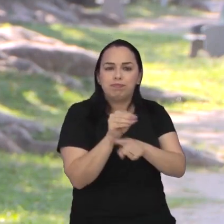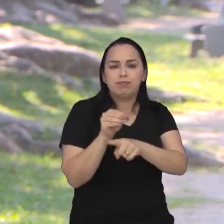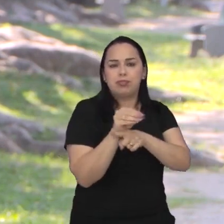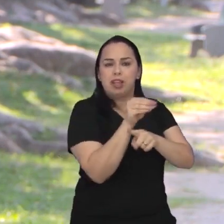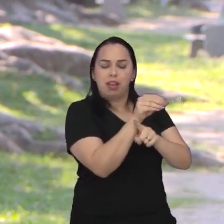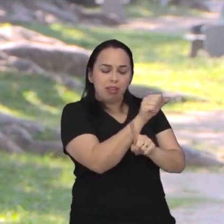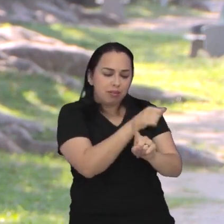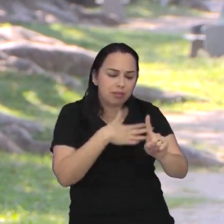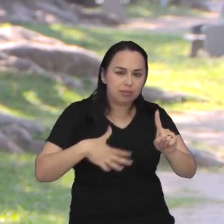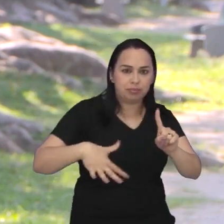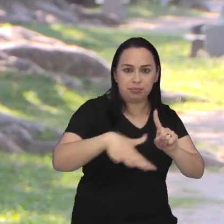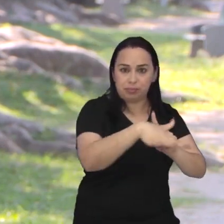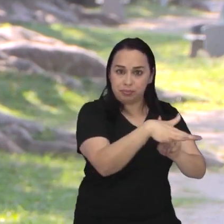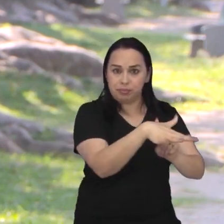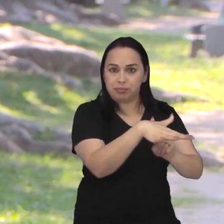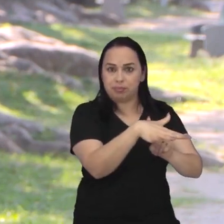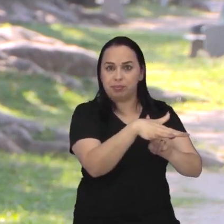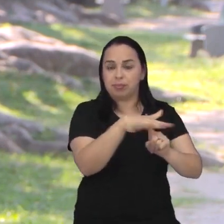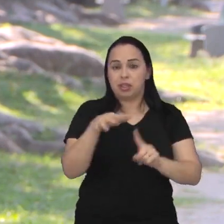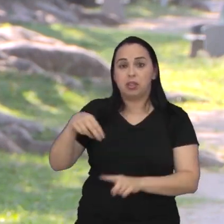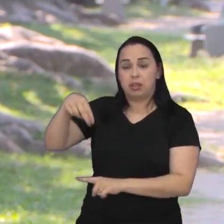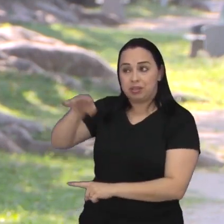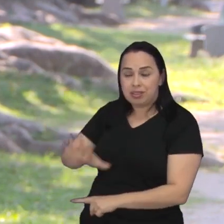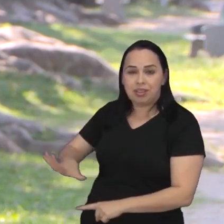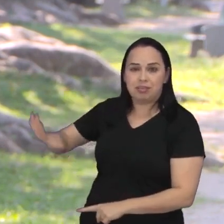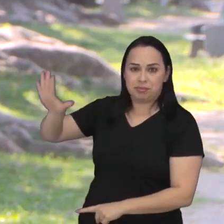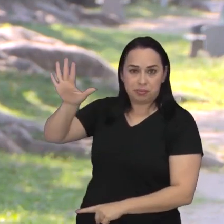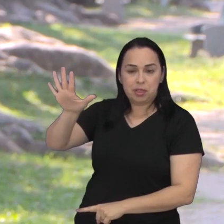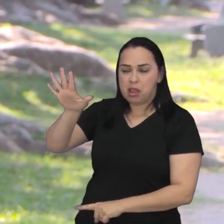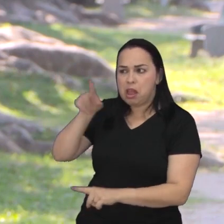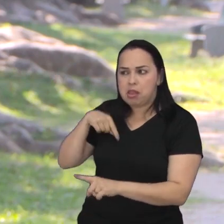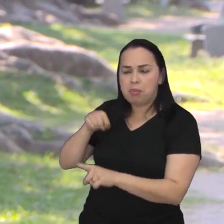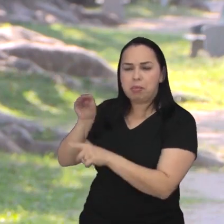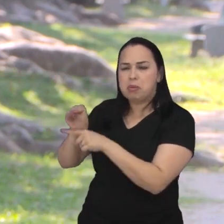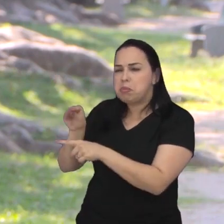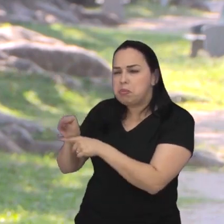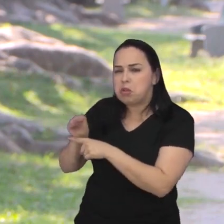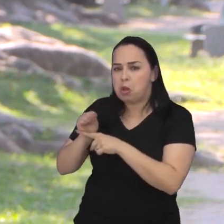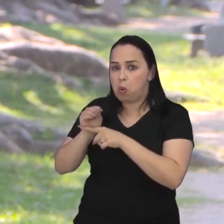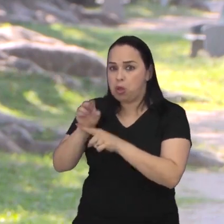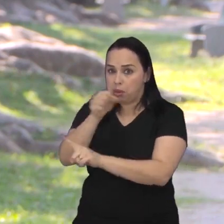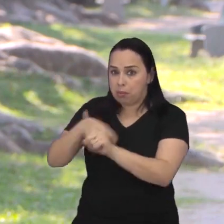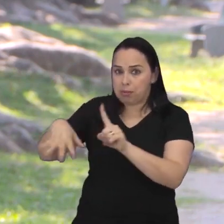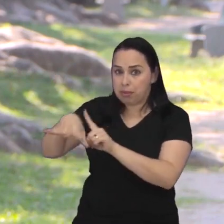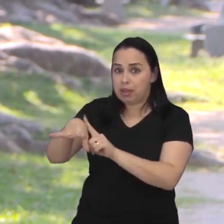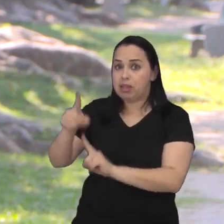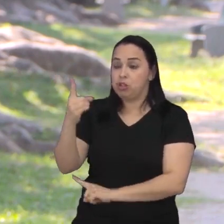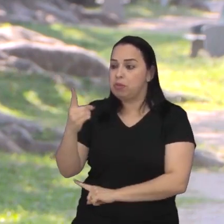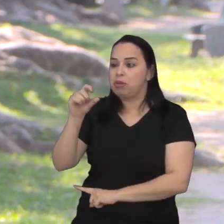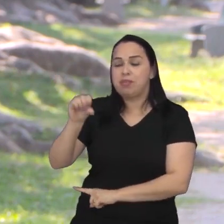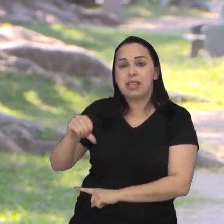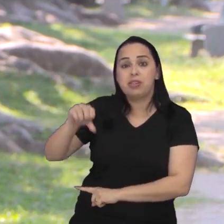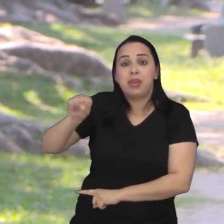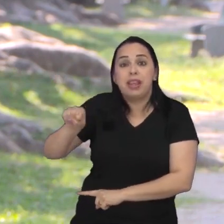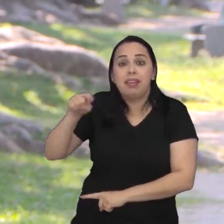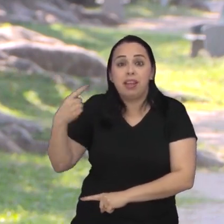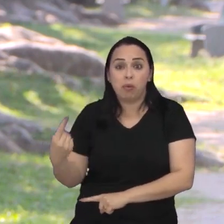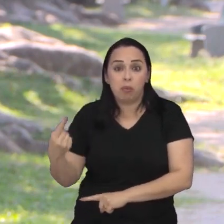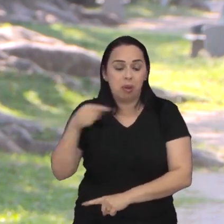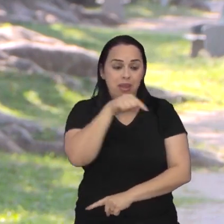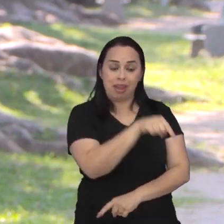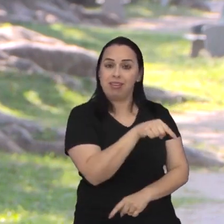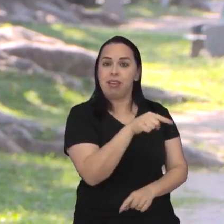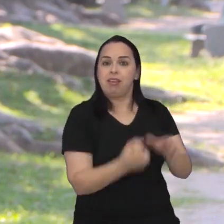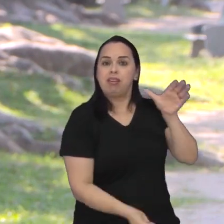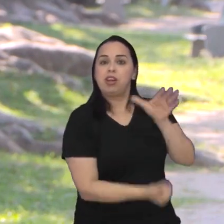o Sistema Nacional de Meio Ambiente, o CISNAMA, ele é de 81. O nosso Coman, ele